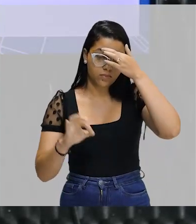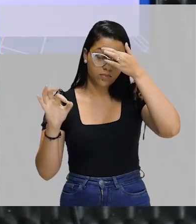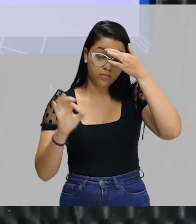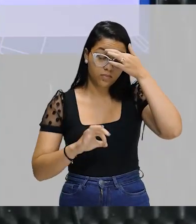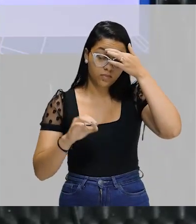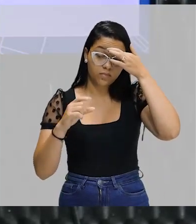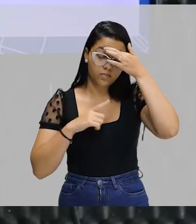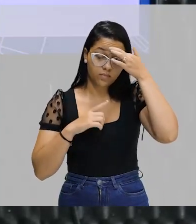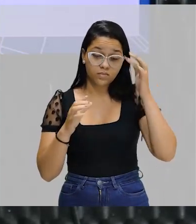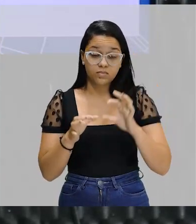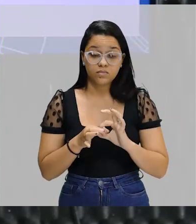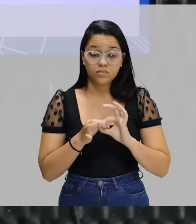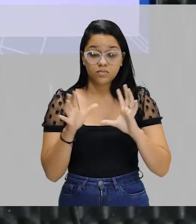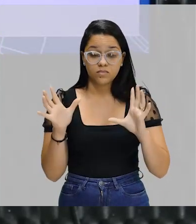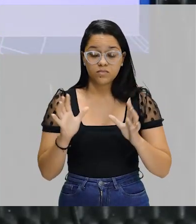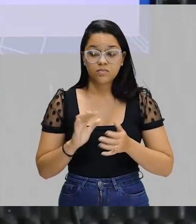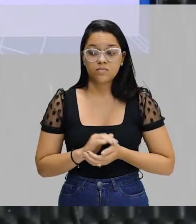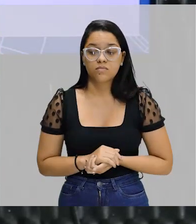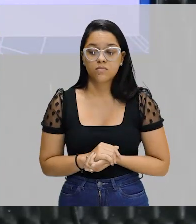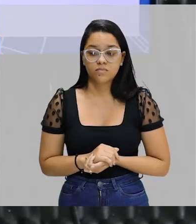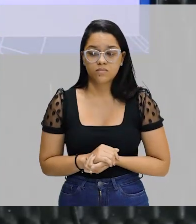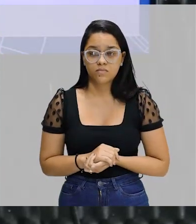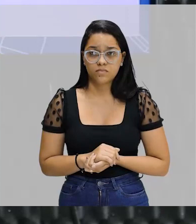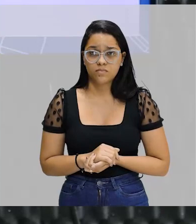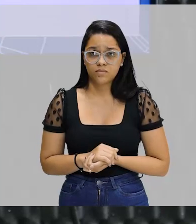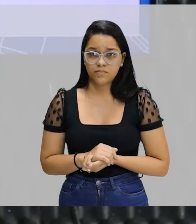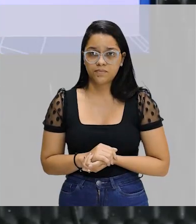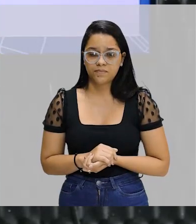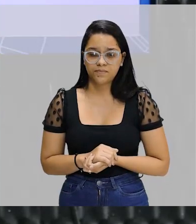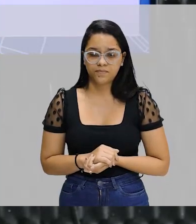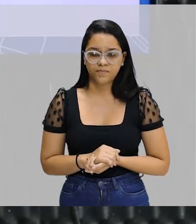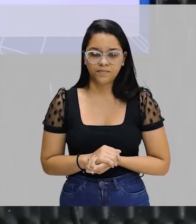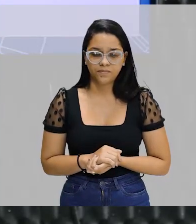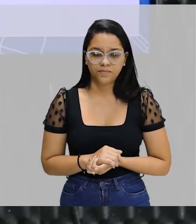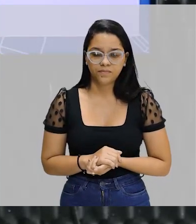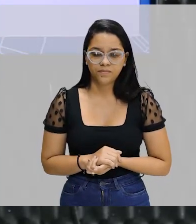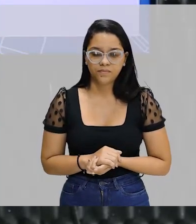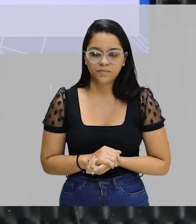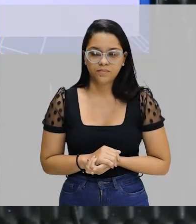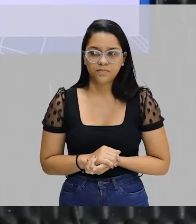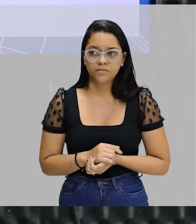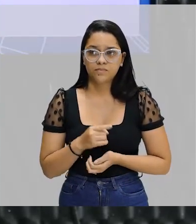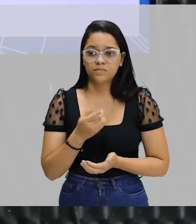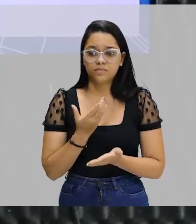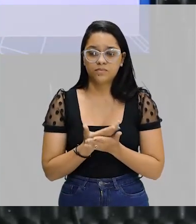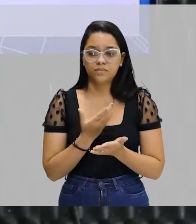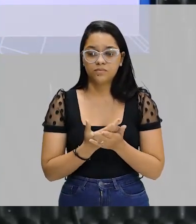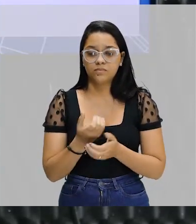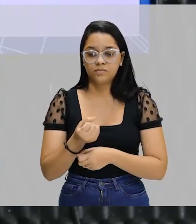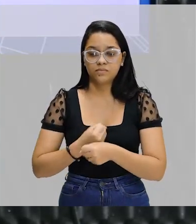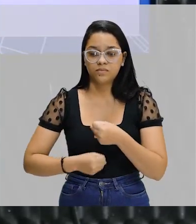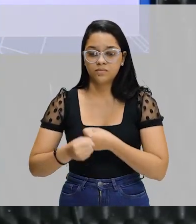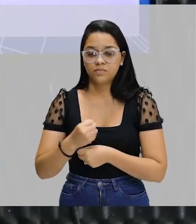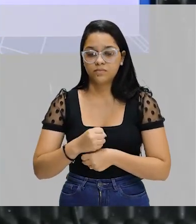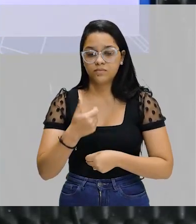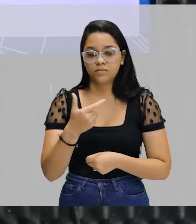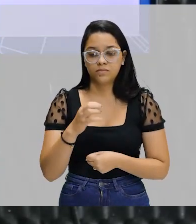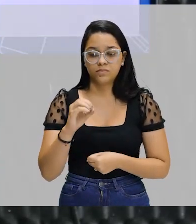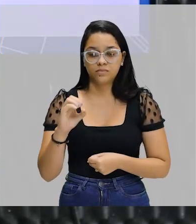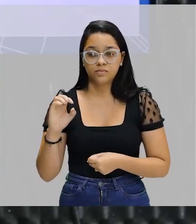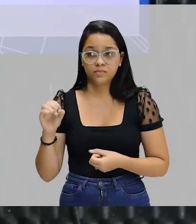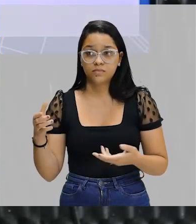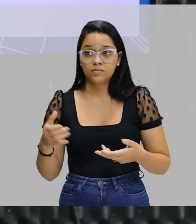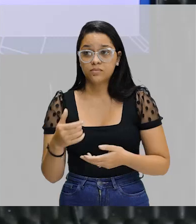apenas 3% da população brasileira tem hoje acesso à rede. Esse estudo é de 2000. Nós estamos em 2022.